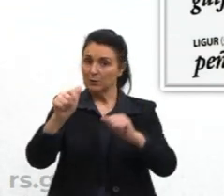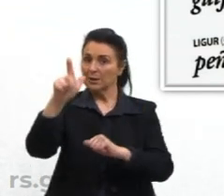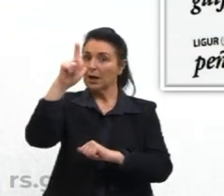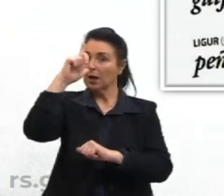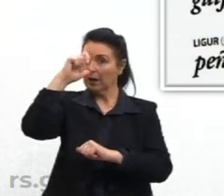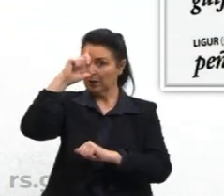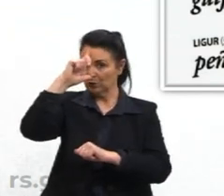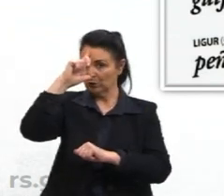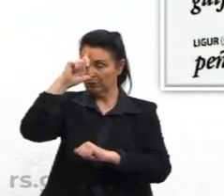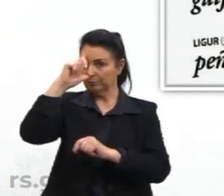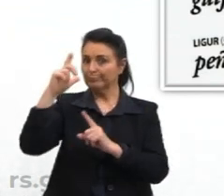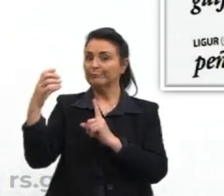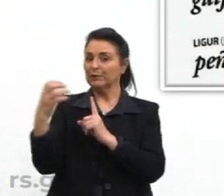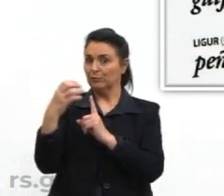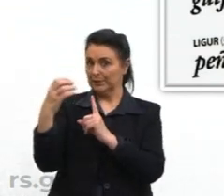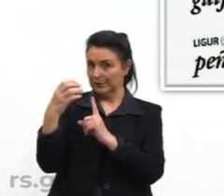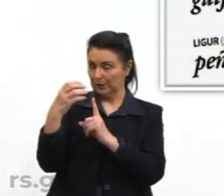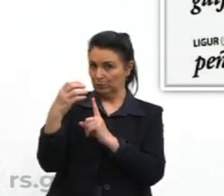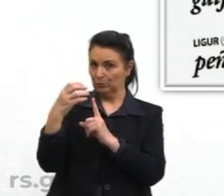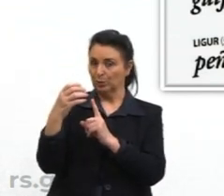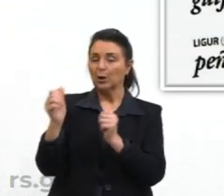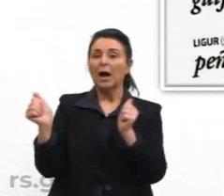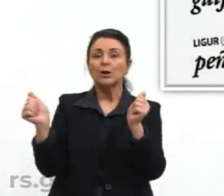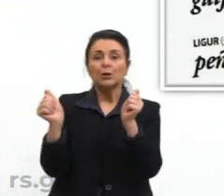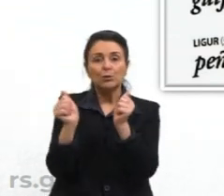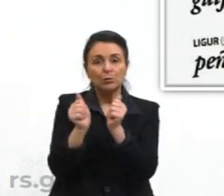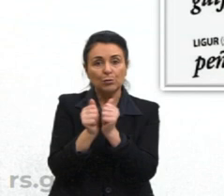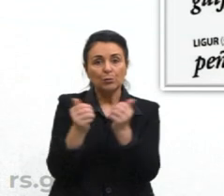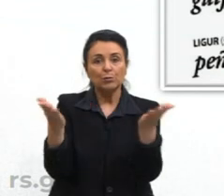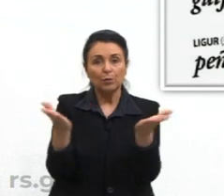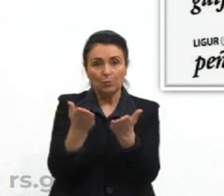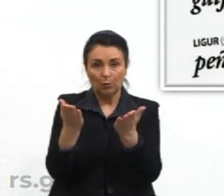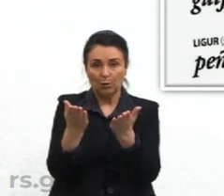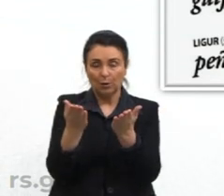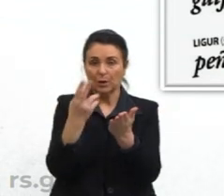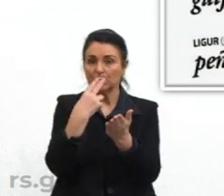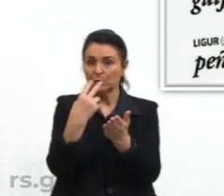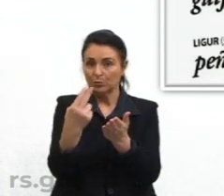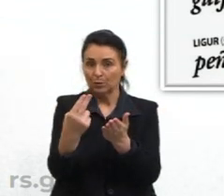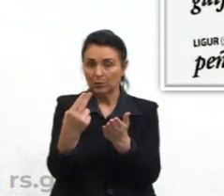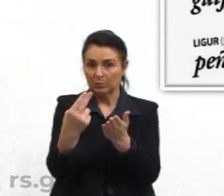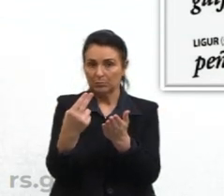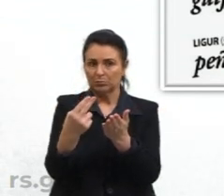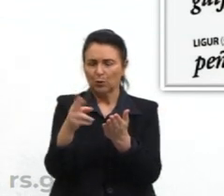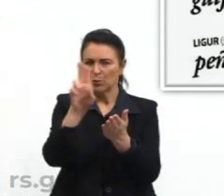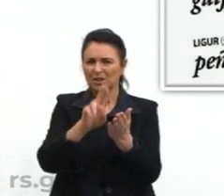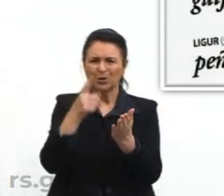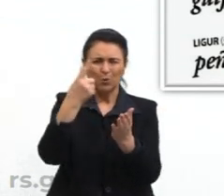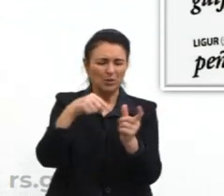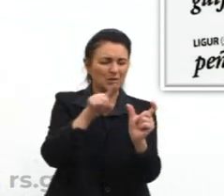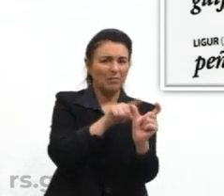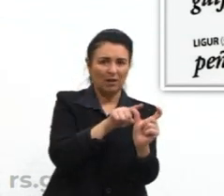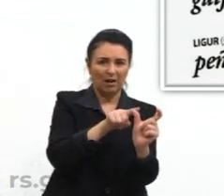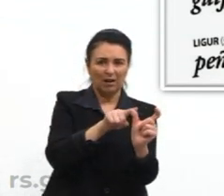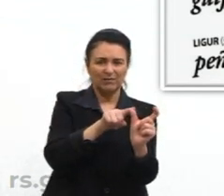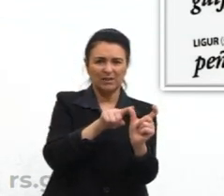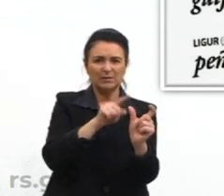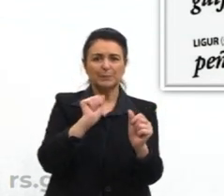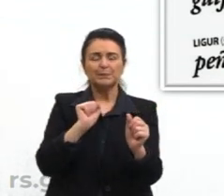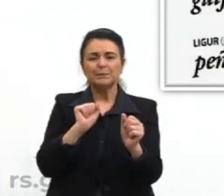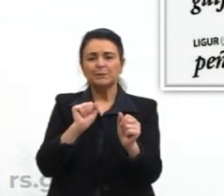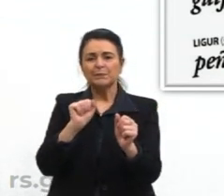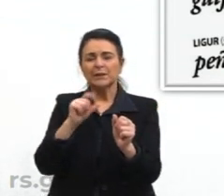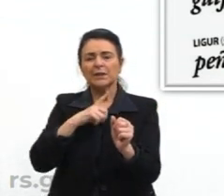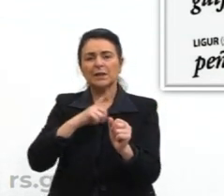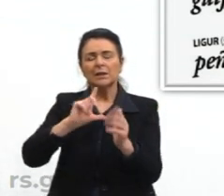influenciando o castelhano, agregando a esse idioma as suas palavras, os seus vocábulos. Vamos